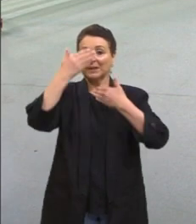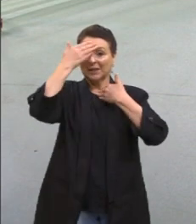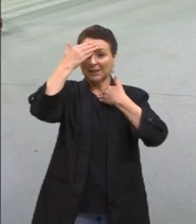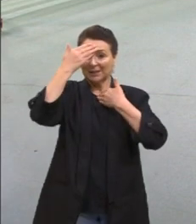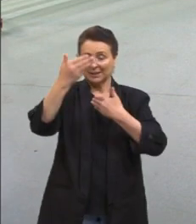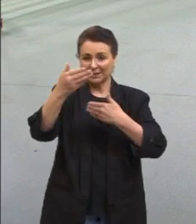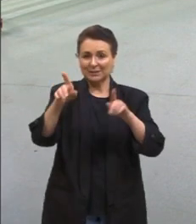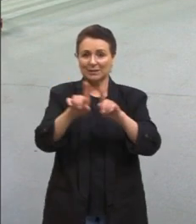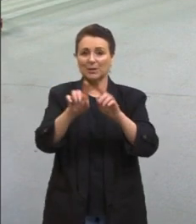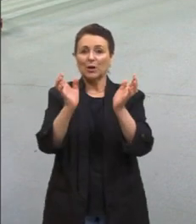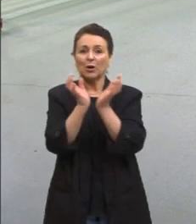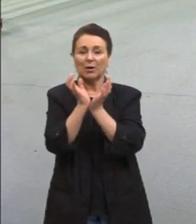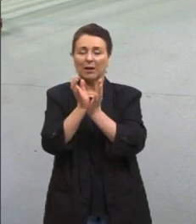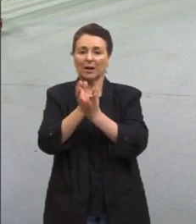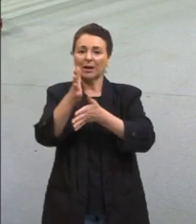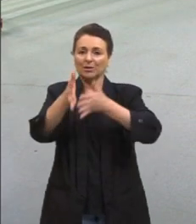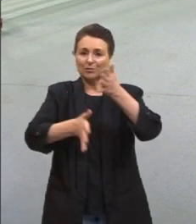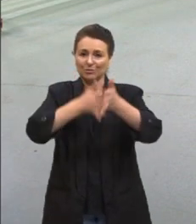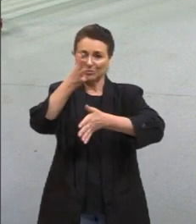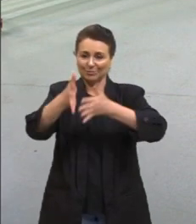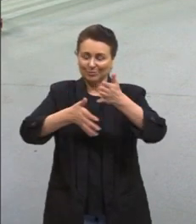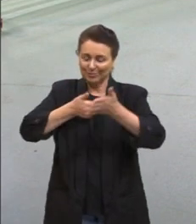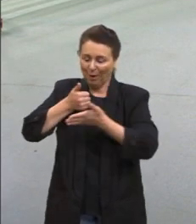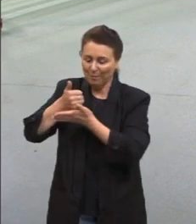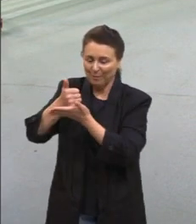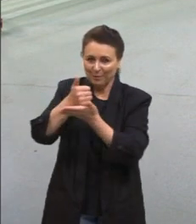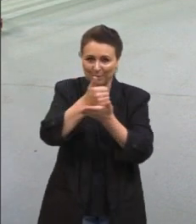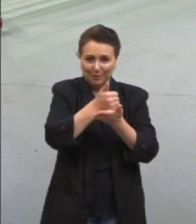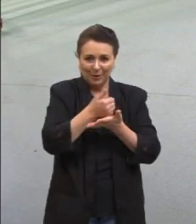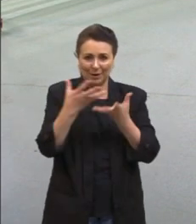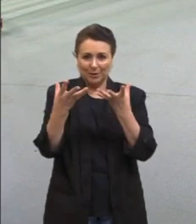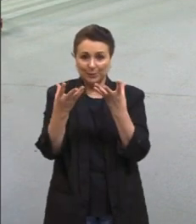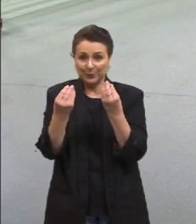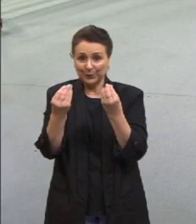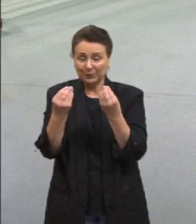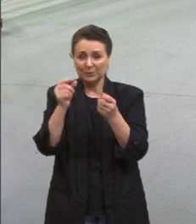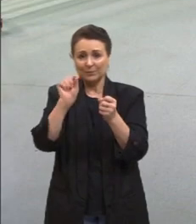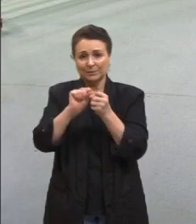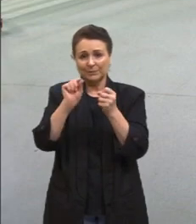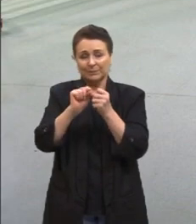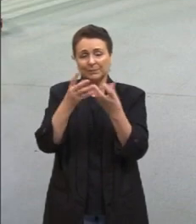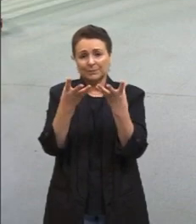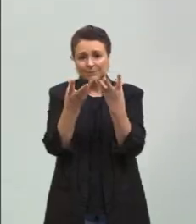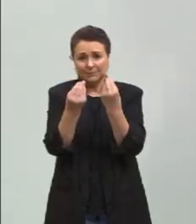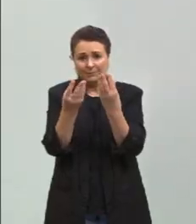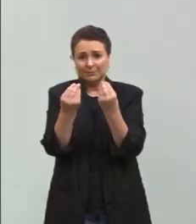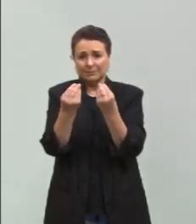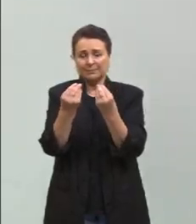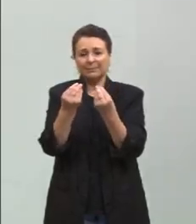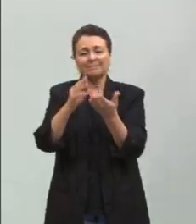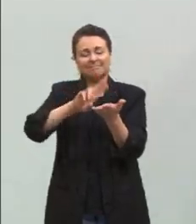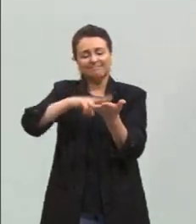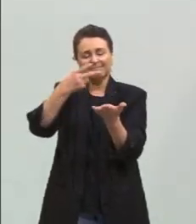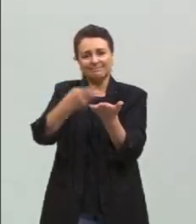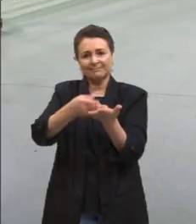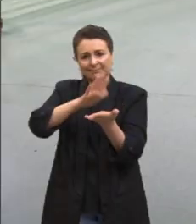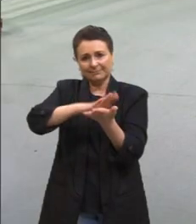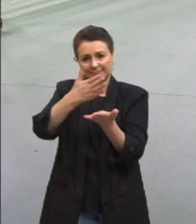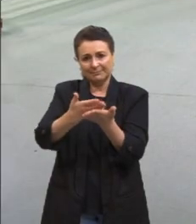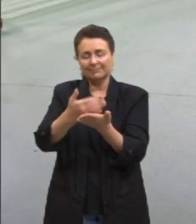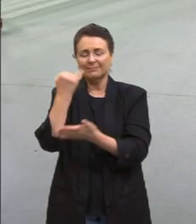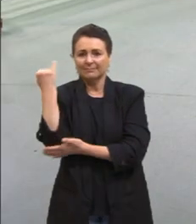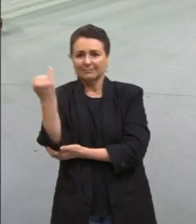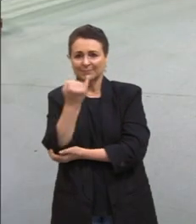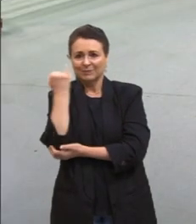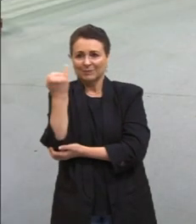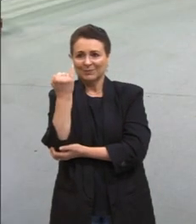às colegas de Libras, que sempre nos apoiaram e fizeram muito, nos traduzindo, isso é fundamental. E